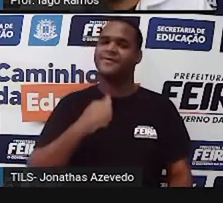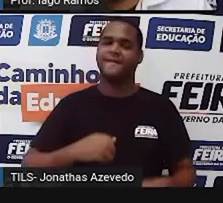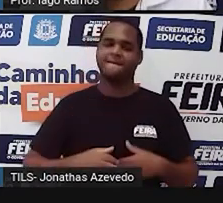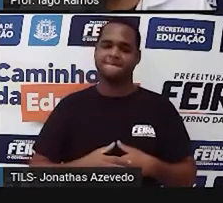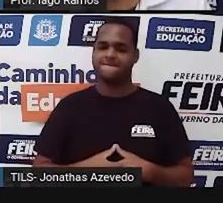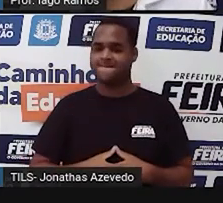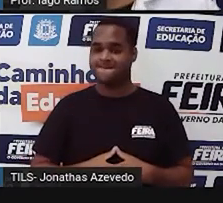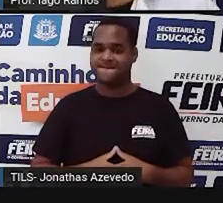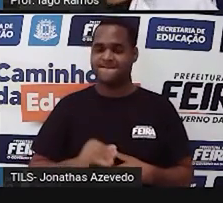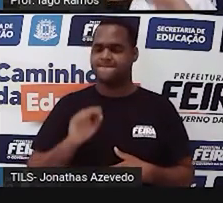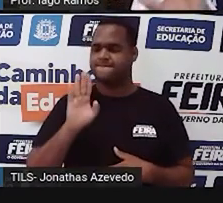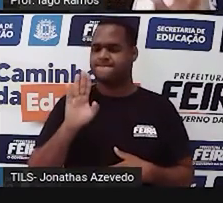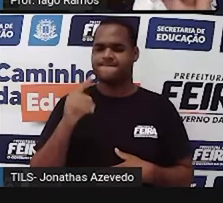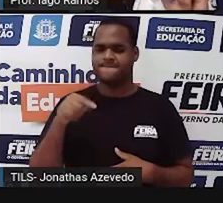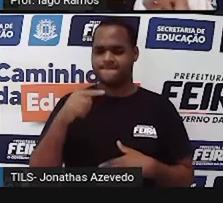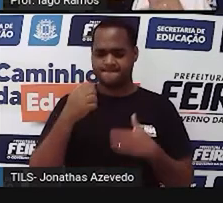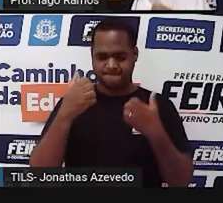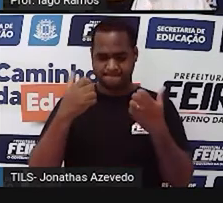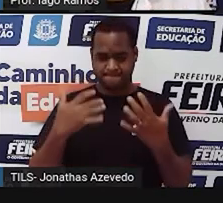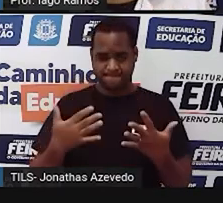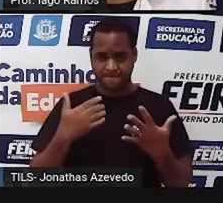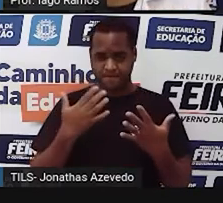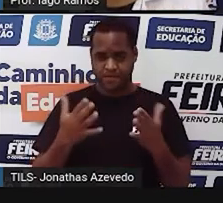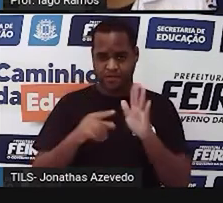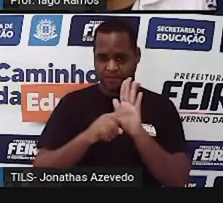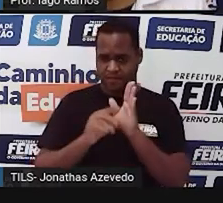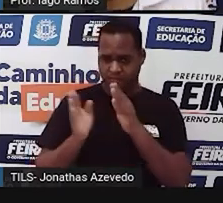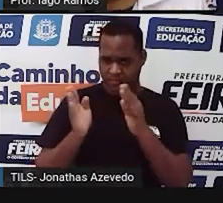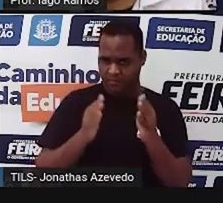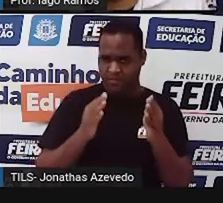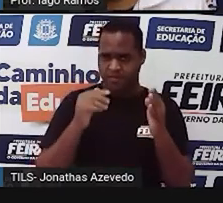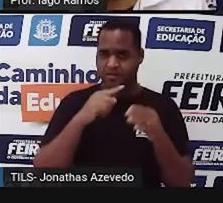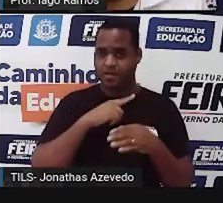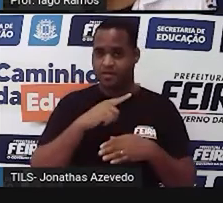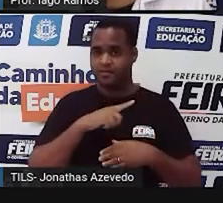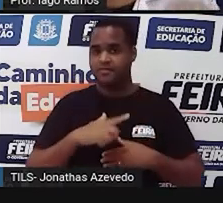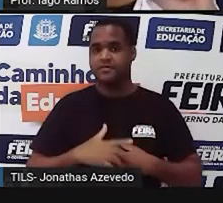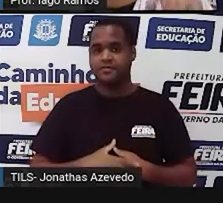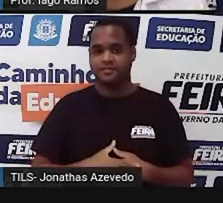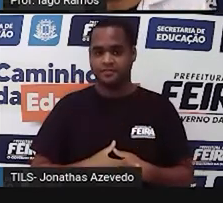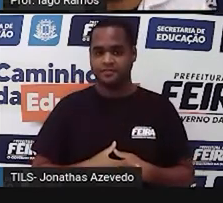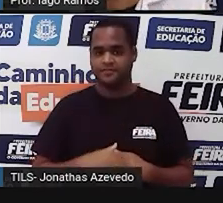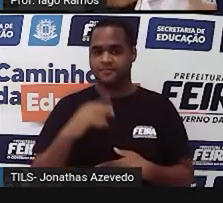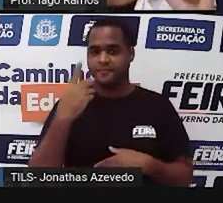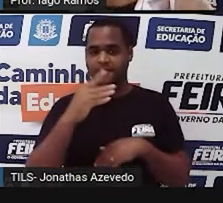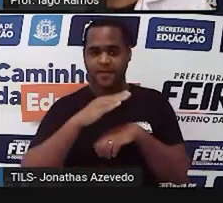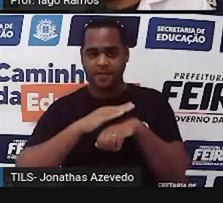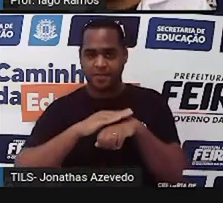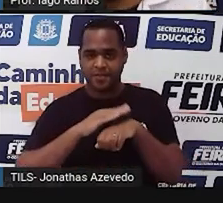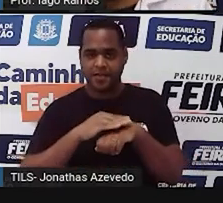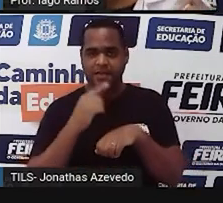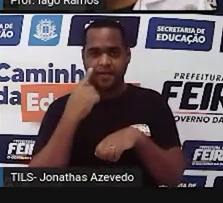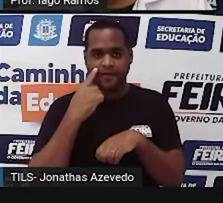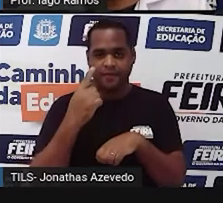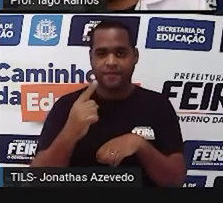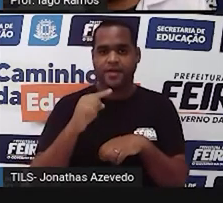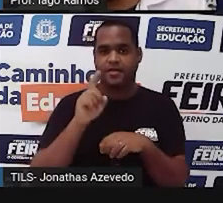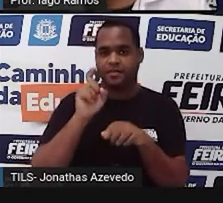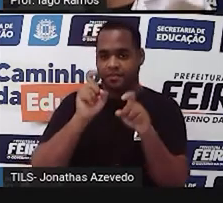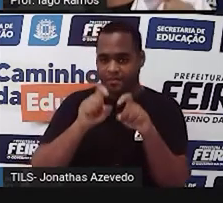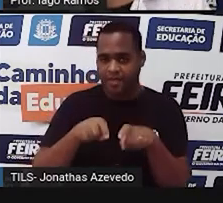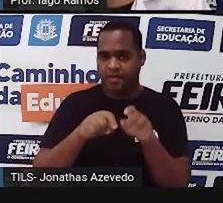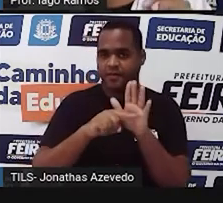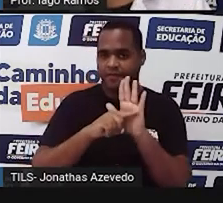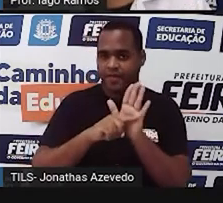Mas eu não vou soltar esse vídeo aqui na aula. Você vai acessar esse